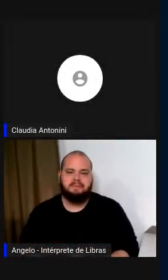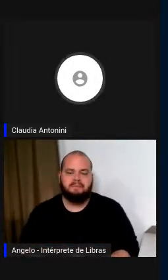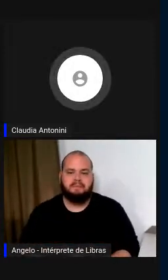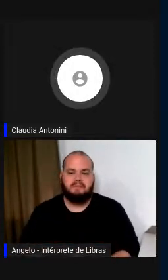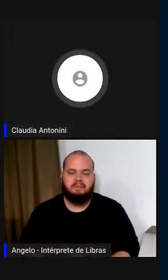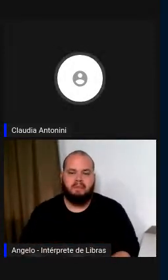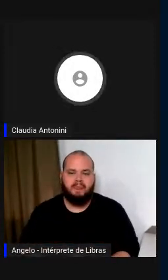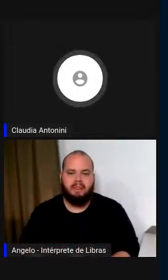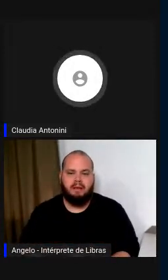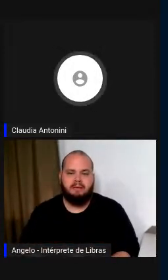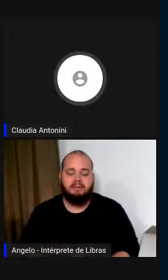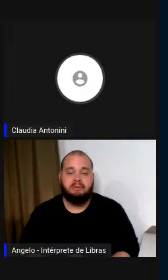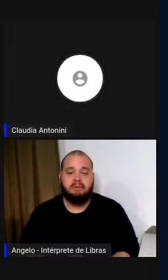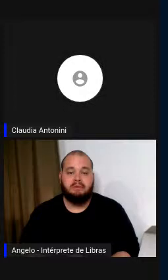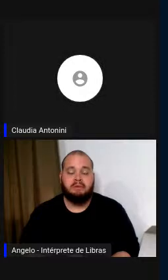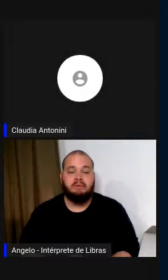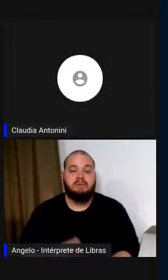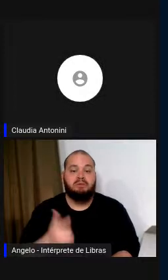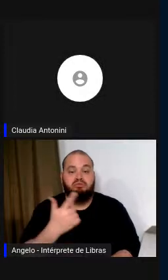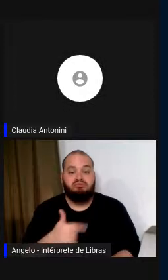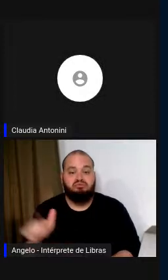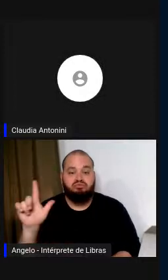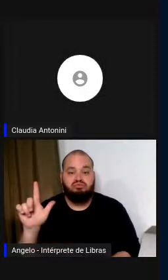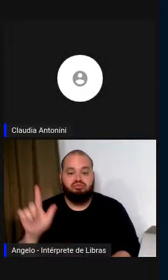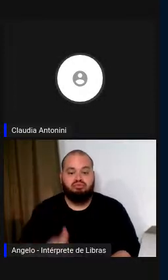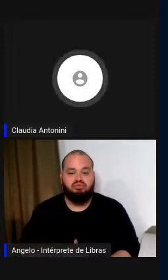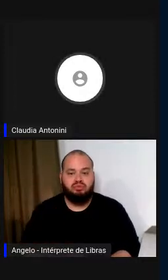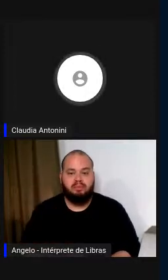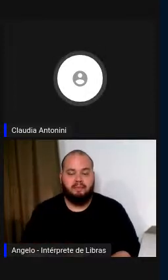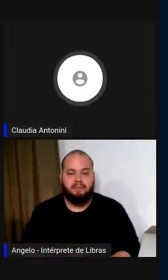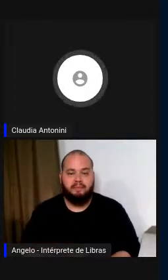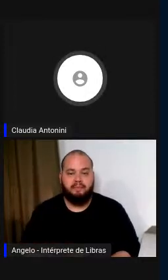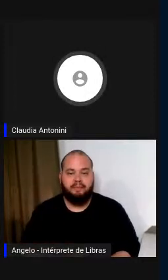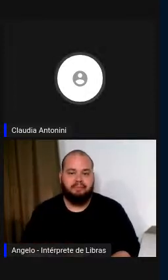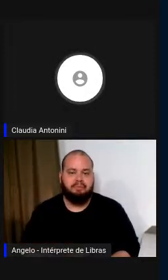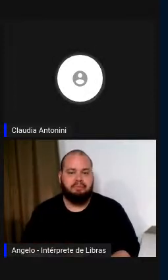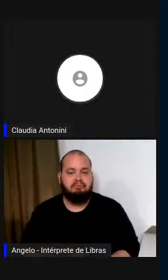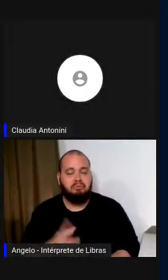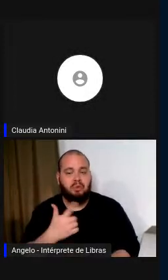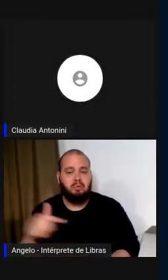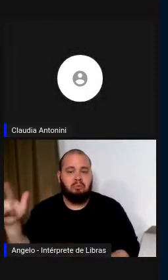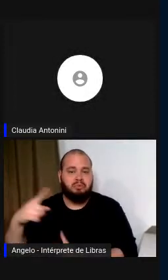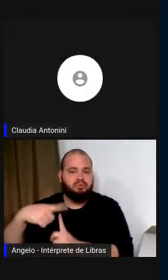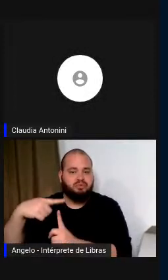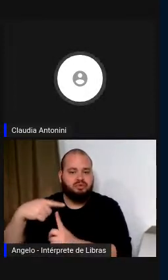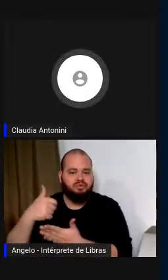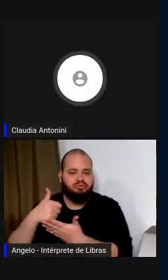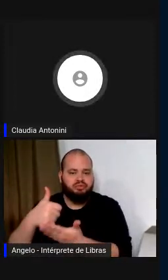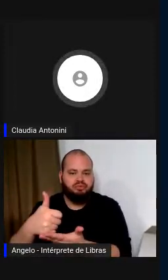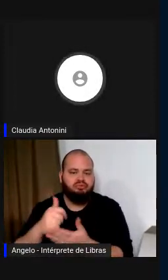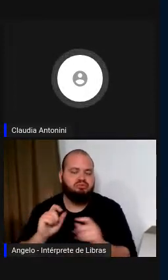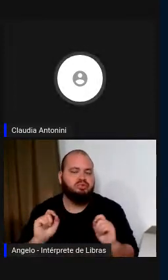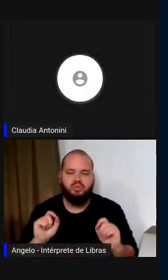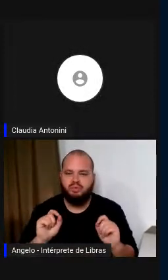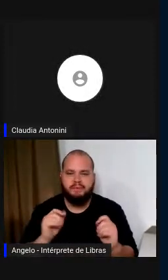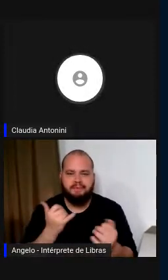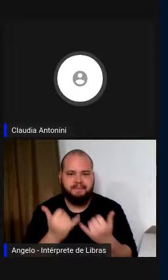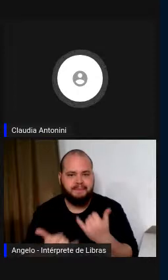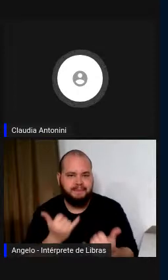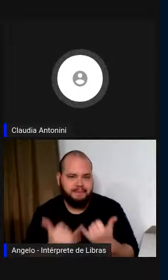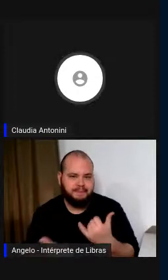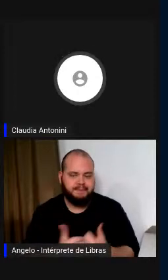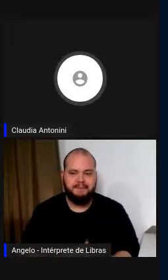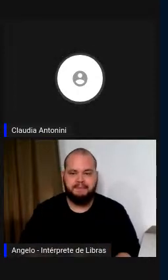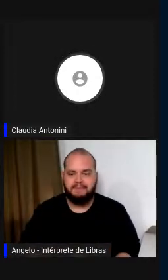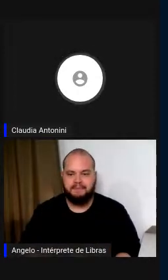uma outra possibilidade, por exemplo, se